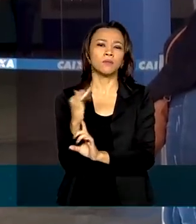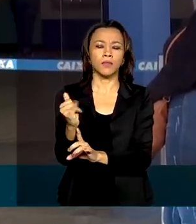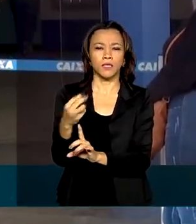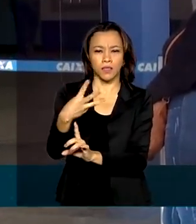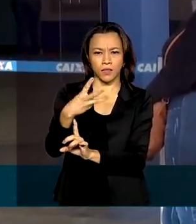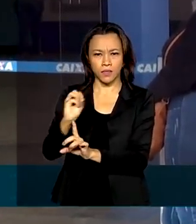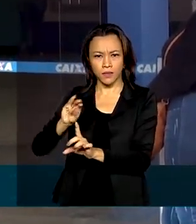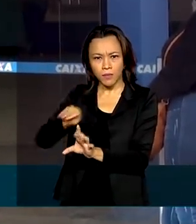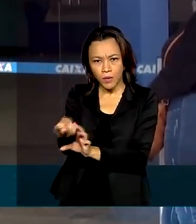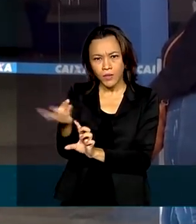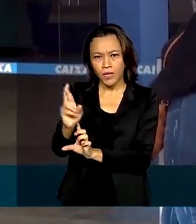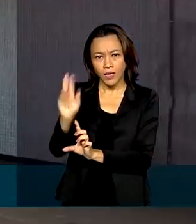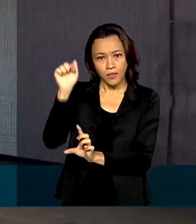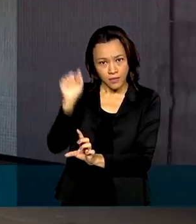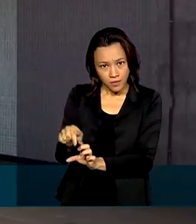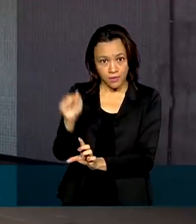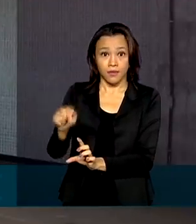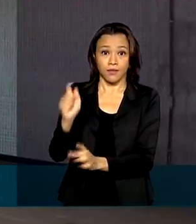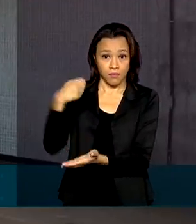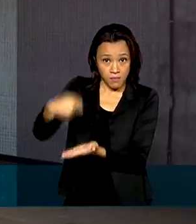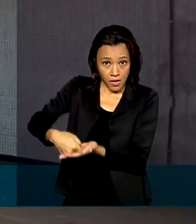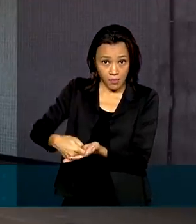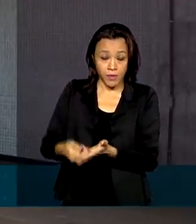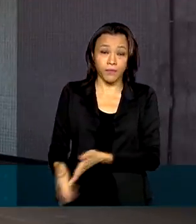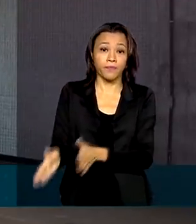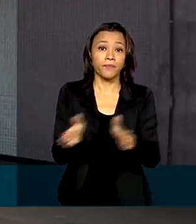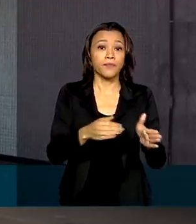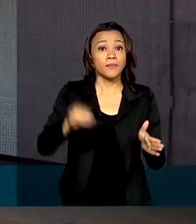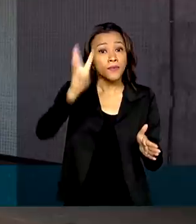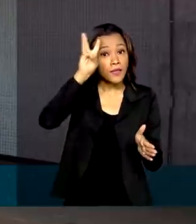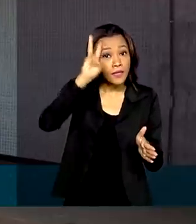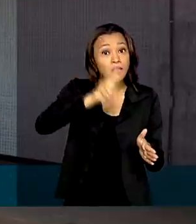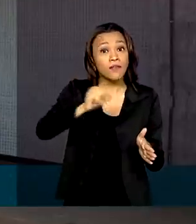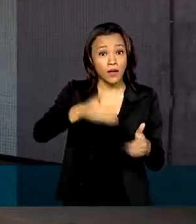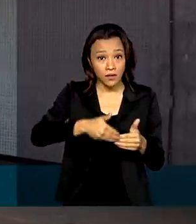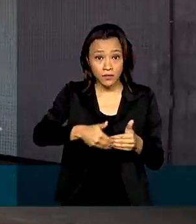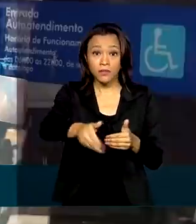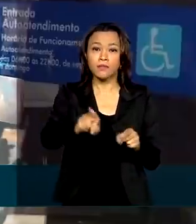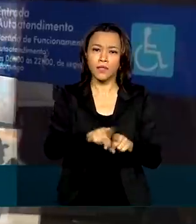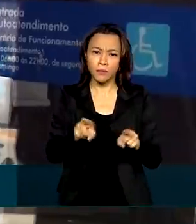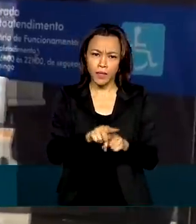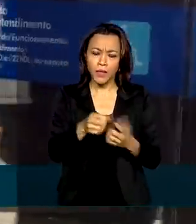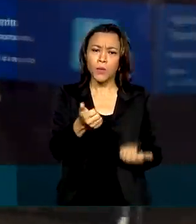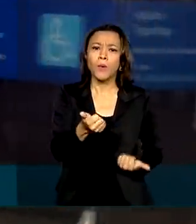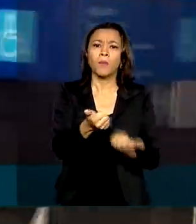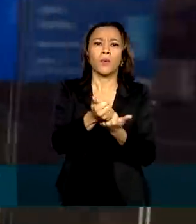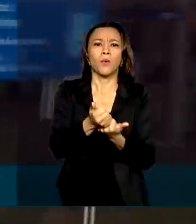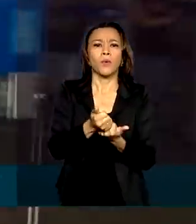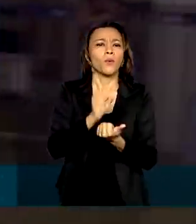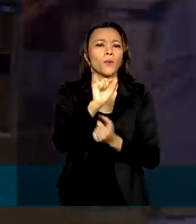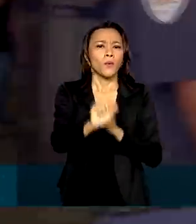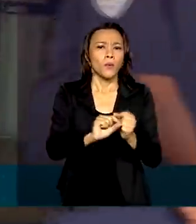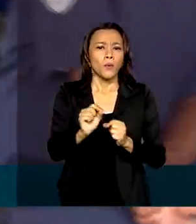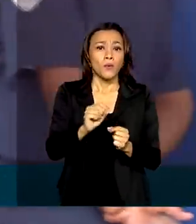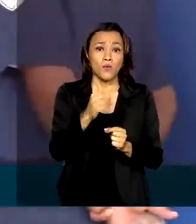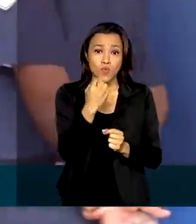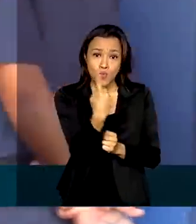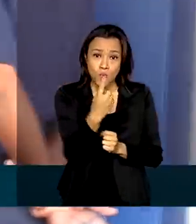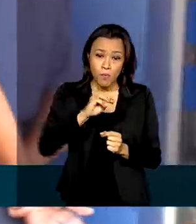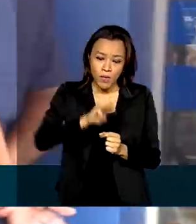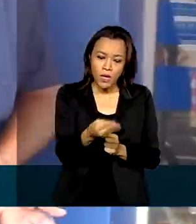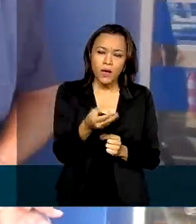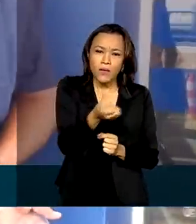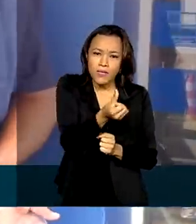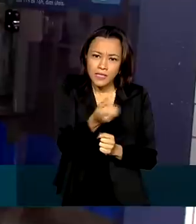milhões de reais nesse pagamento. Nesta terça-feira também vai ser liberado o auxílio extensão para 1 milhão e